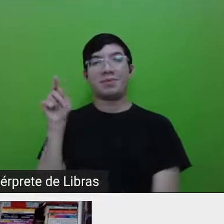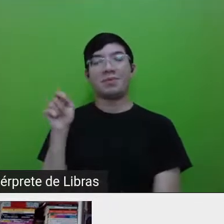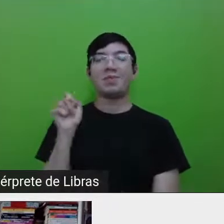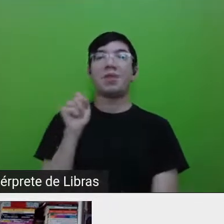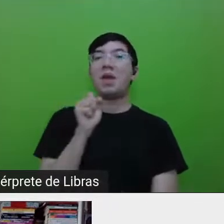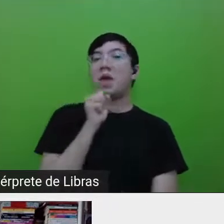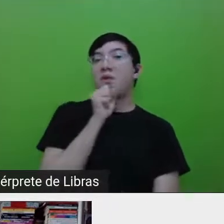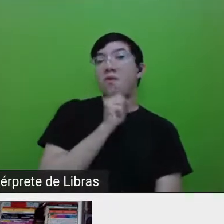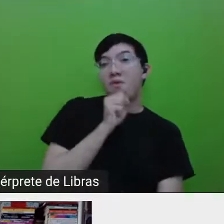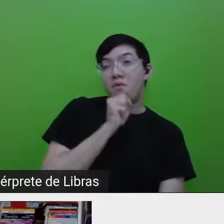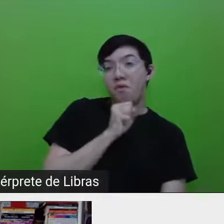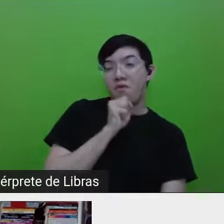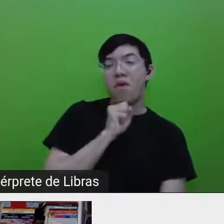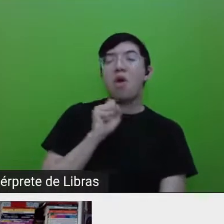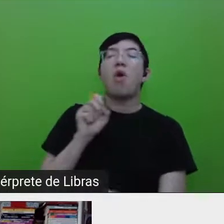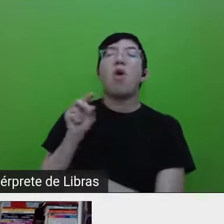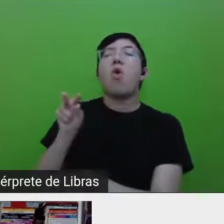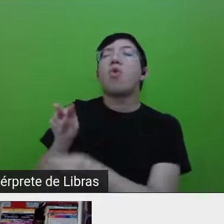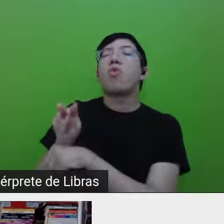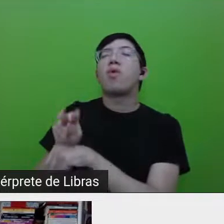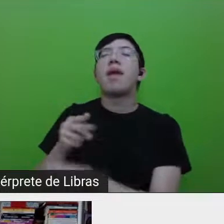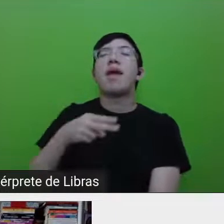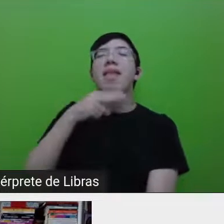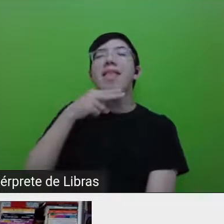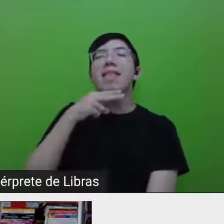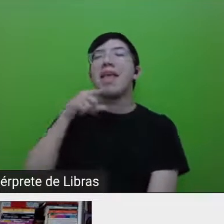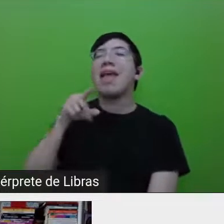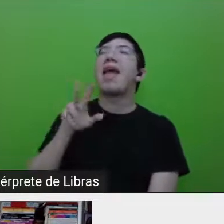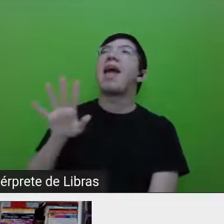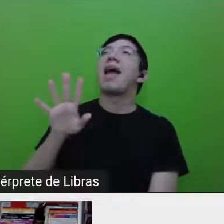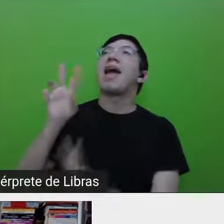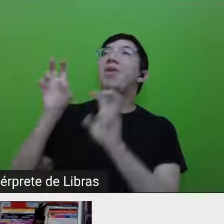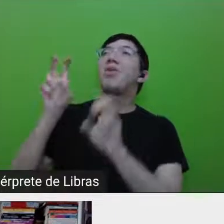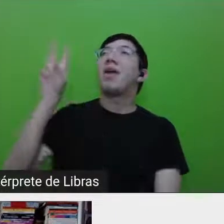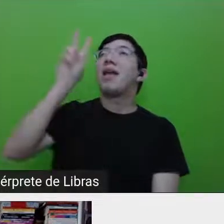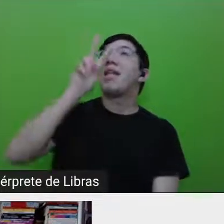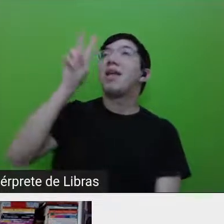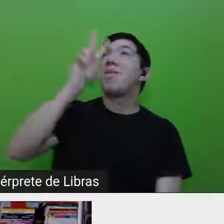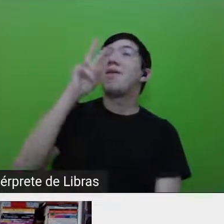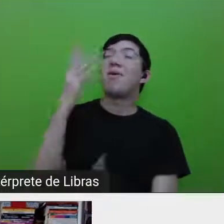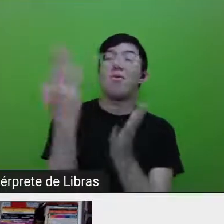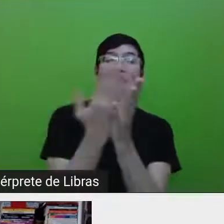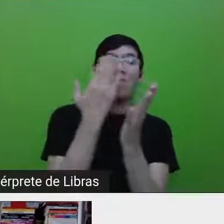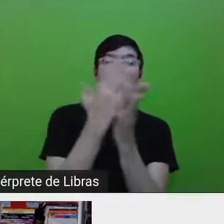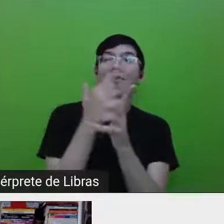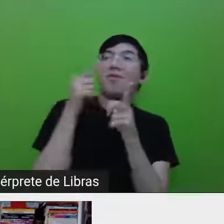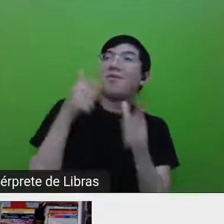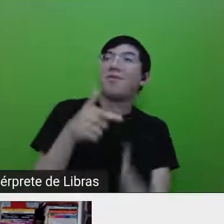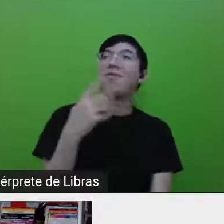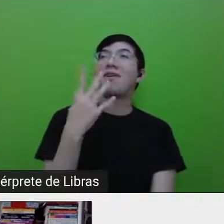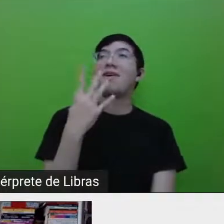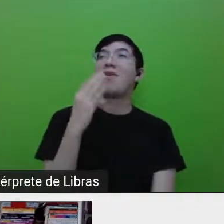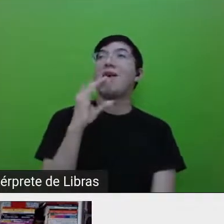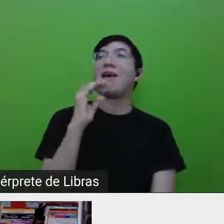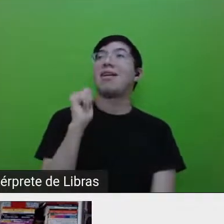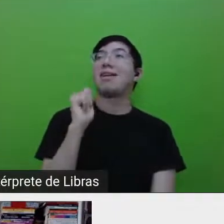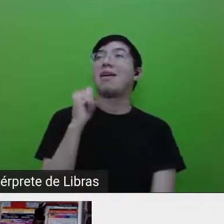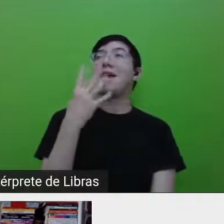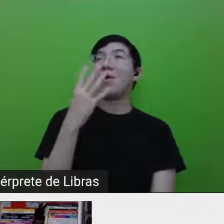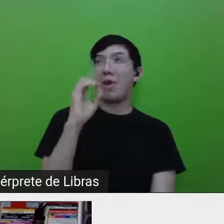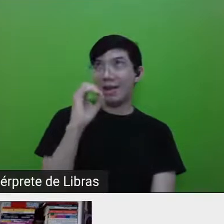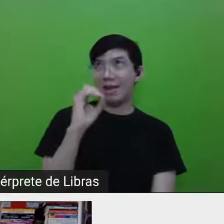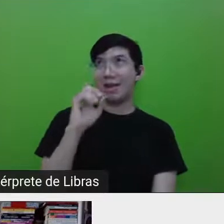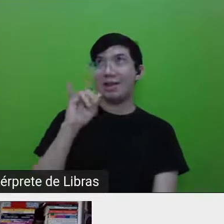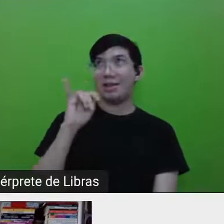eu lembrei do livro 40 Dias, da Maria Valéria Rezende. Lembrando, né, gente, assim, claro, avós vão ter,